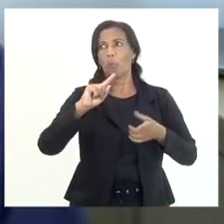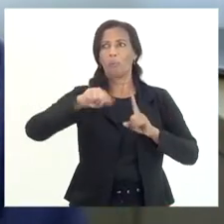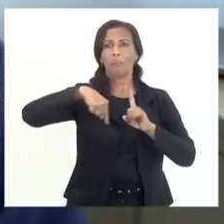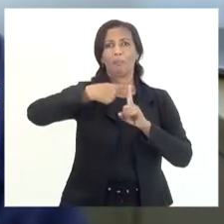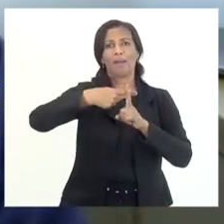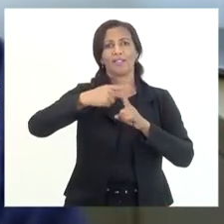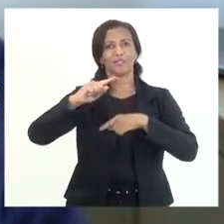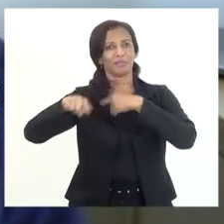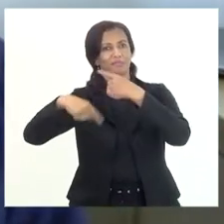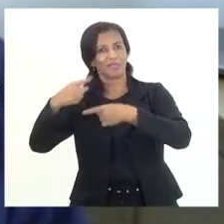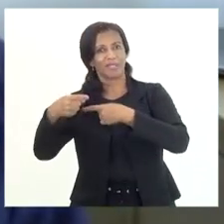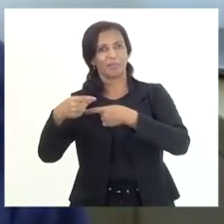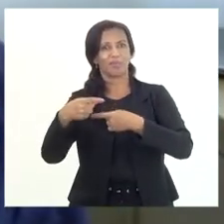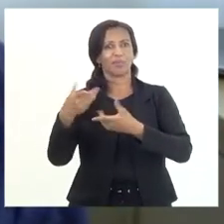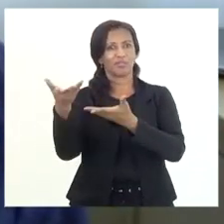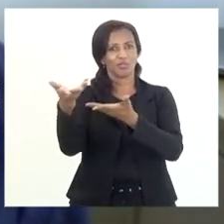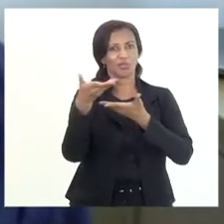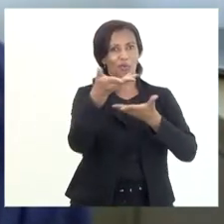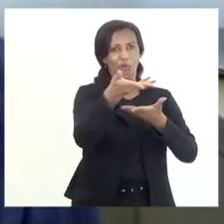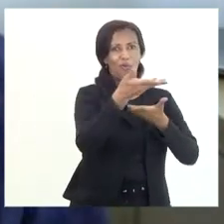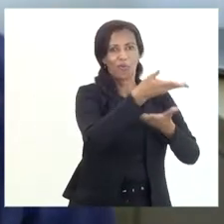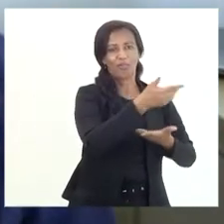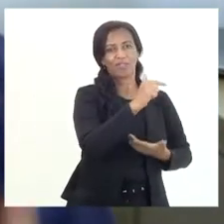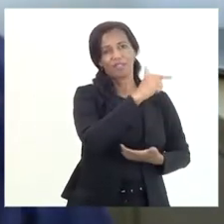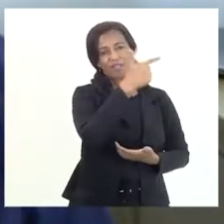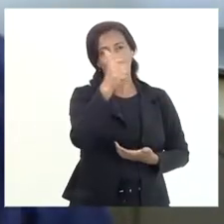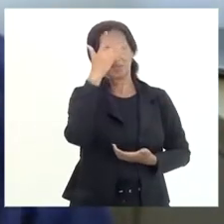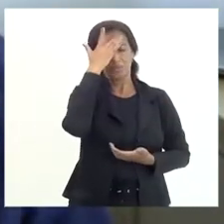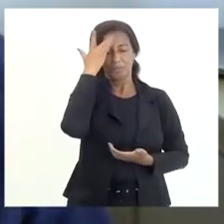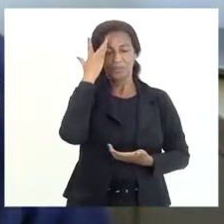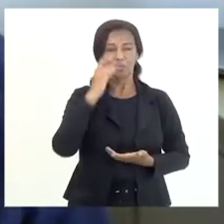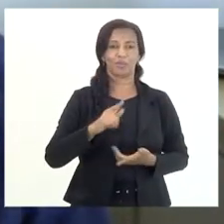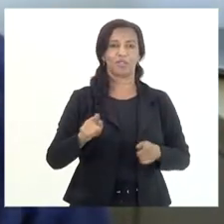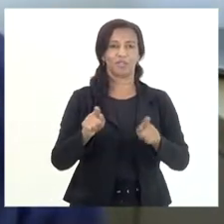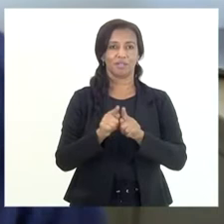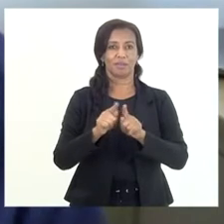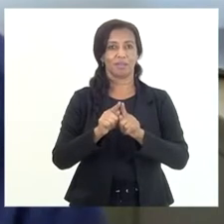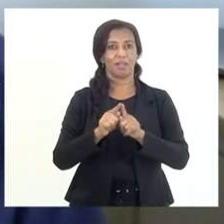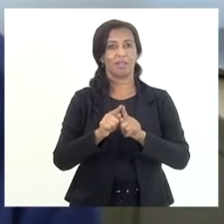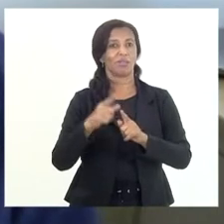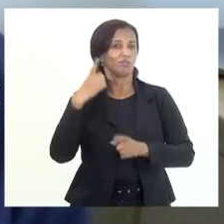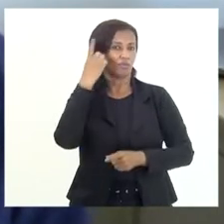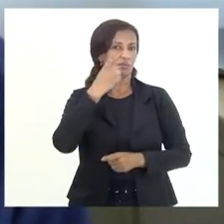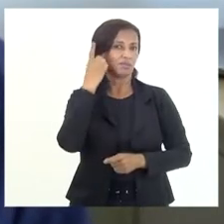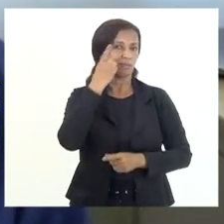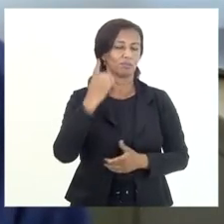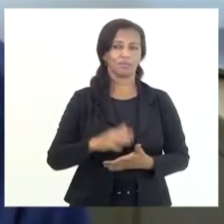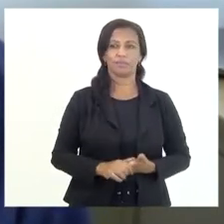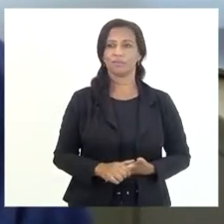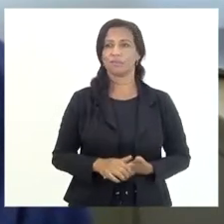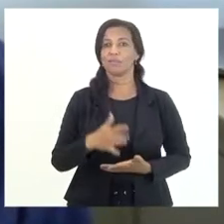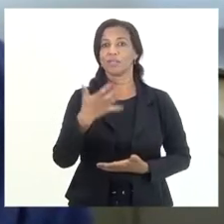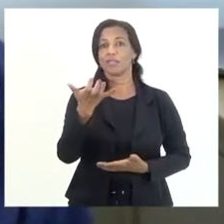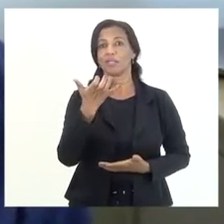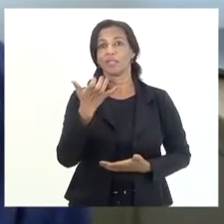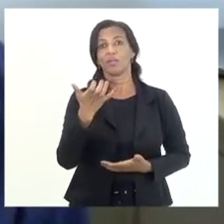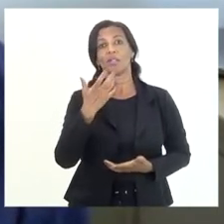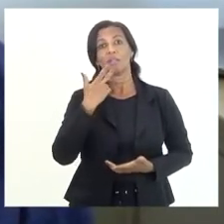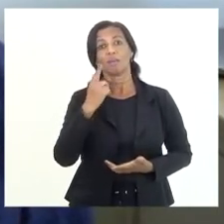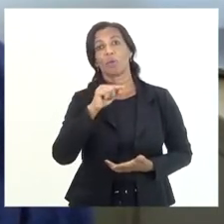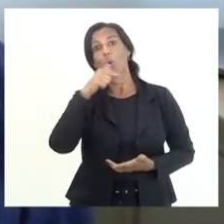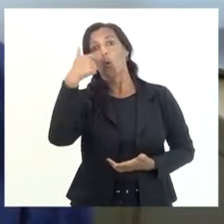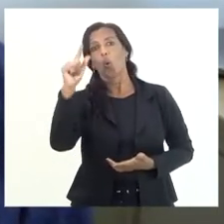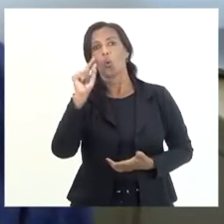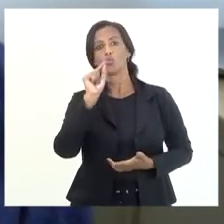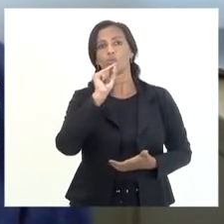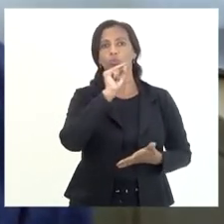depois a chamar também o doutor André Cine, abrir para os deputados e aí eu queria pontuar outras questões para